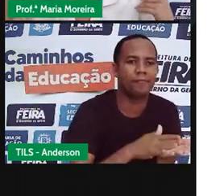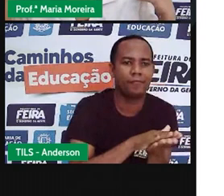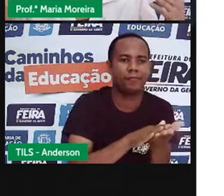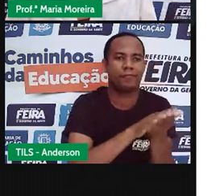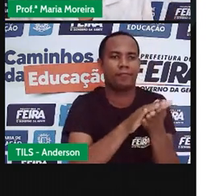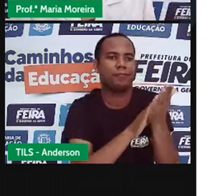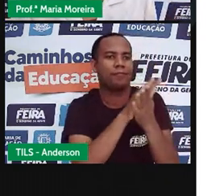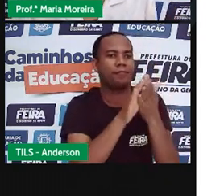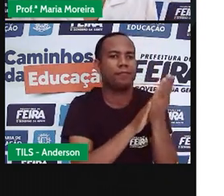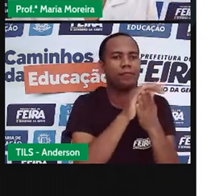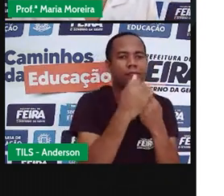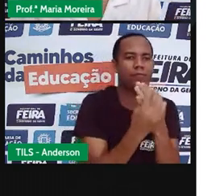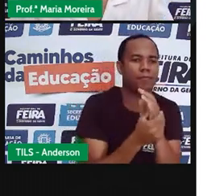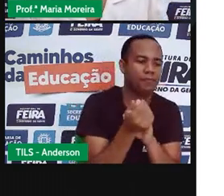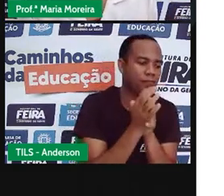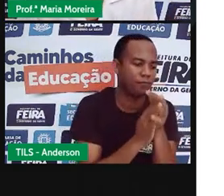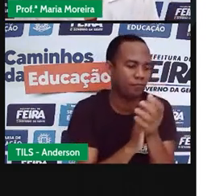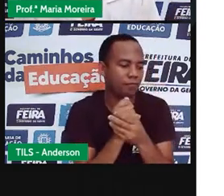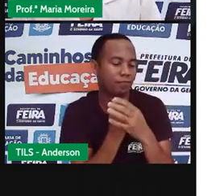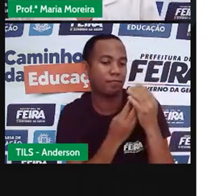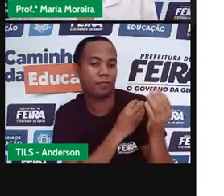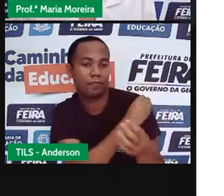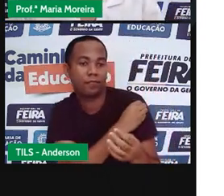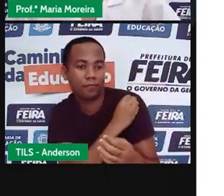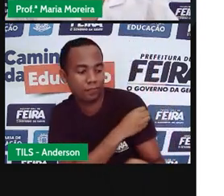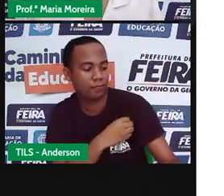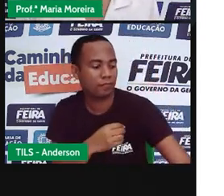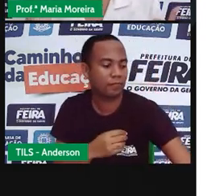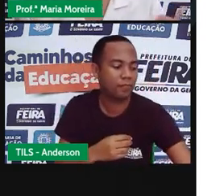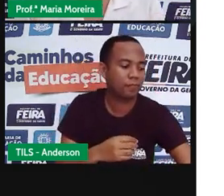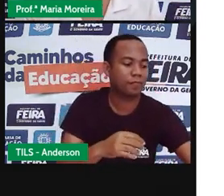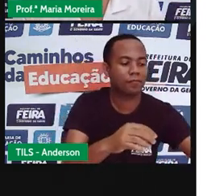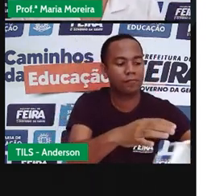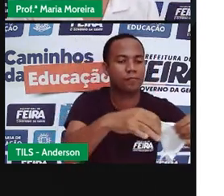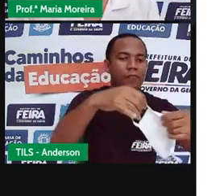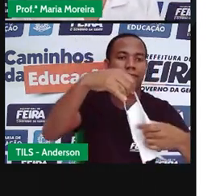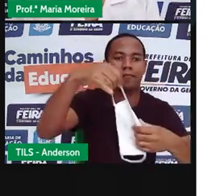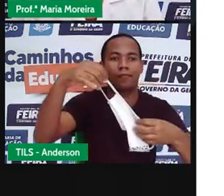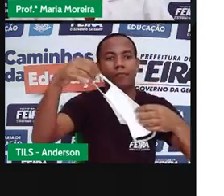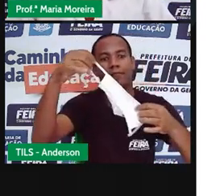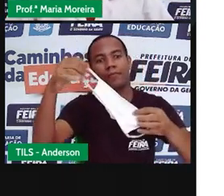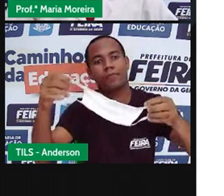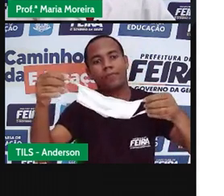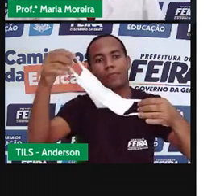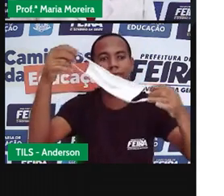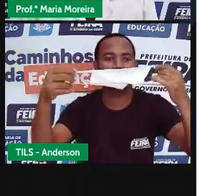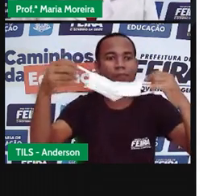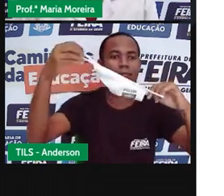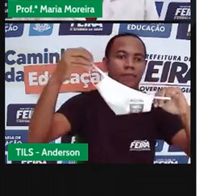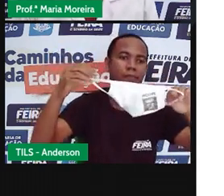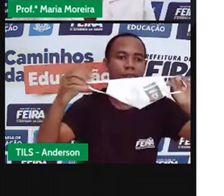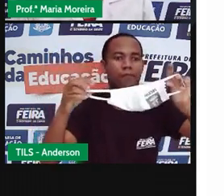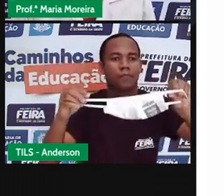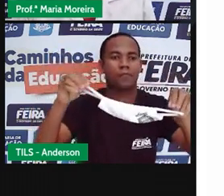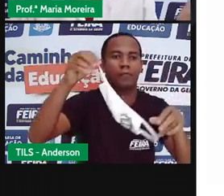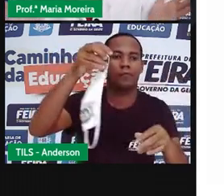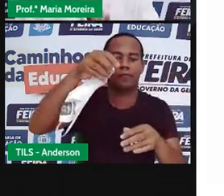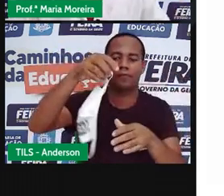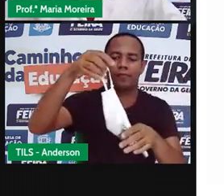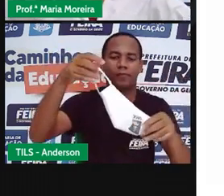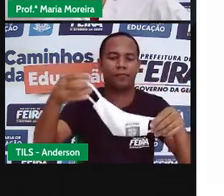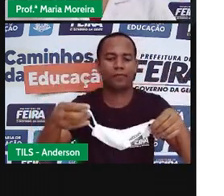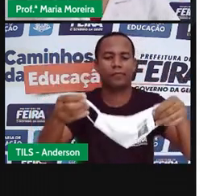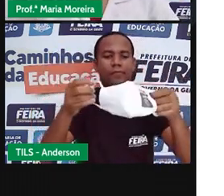usem máscara. Se protejam, fiquem bem guardadinhos. Porque em breve, né?